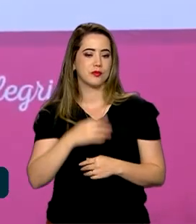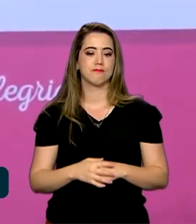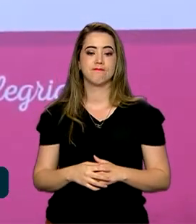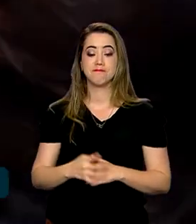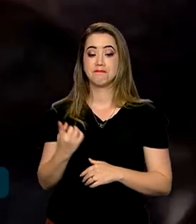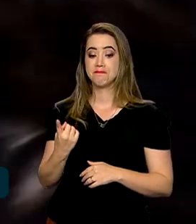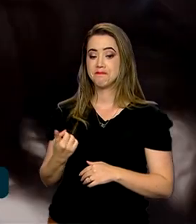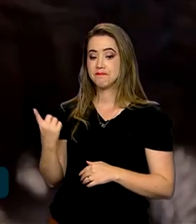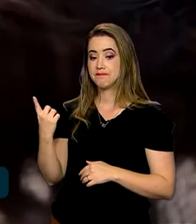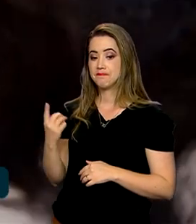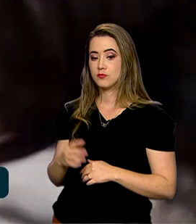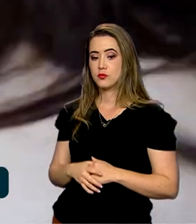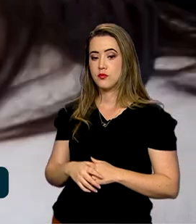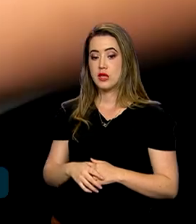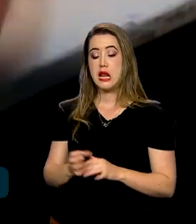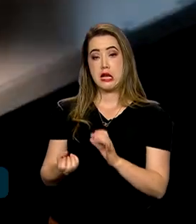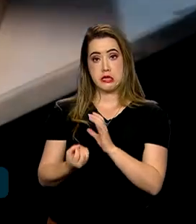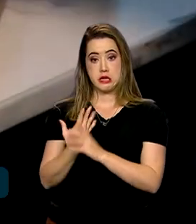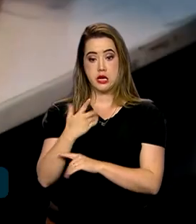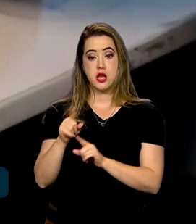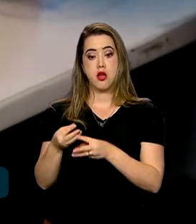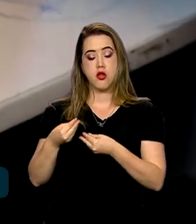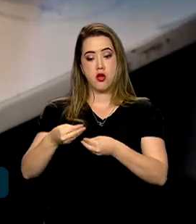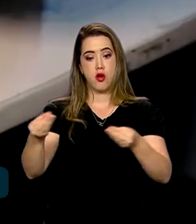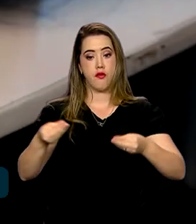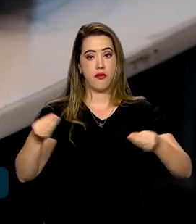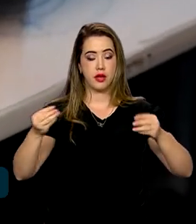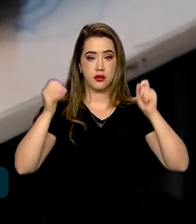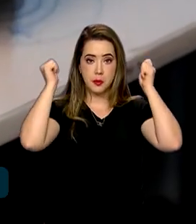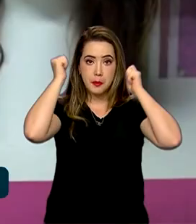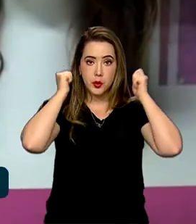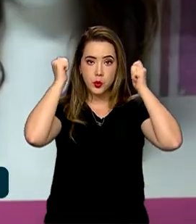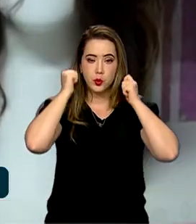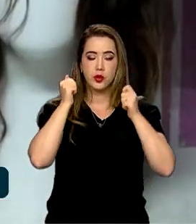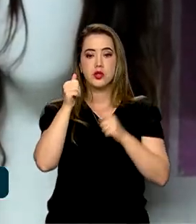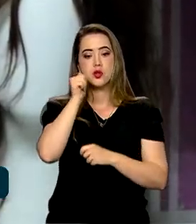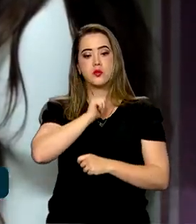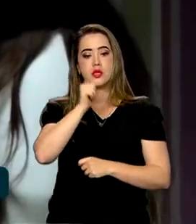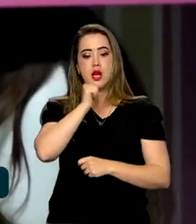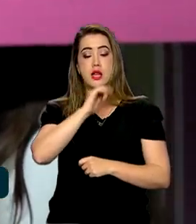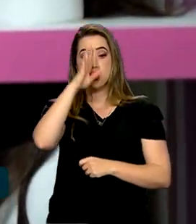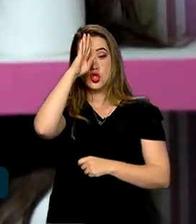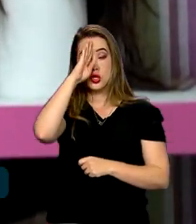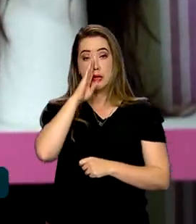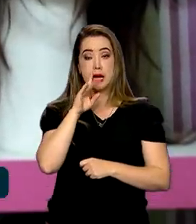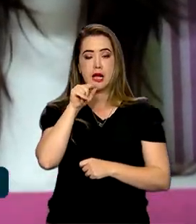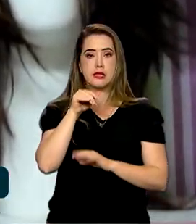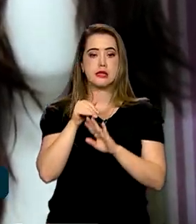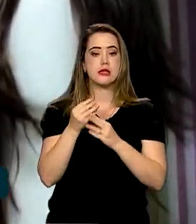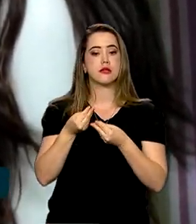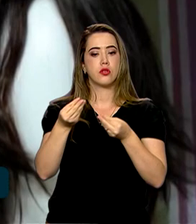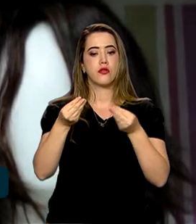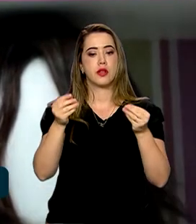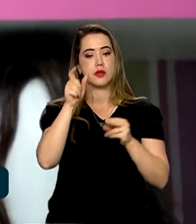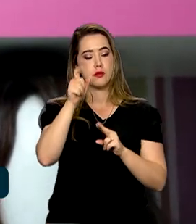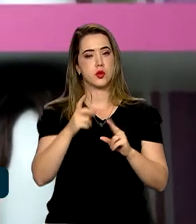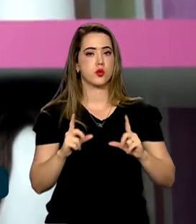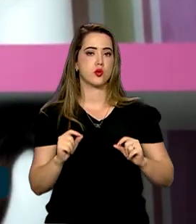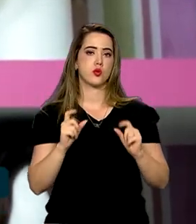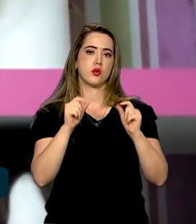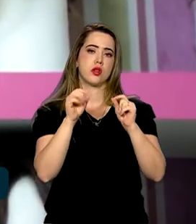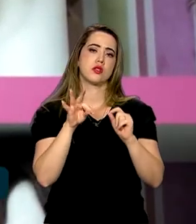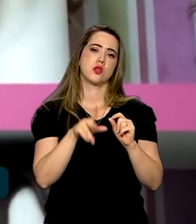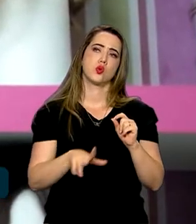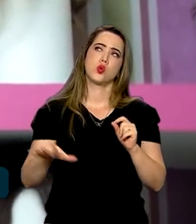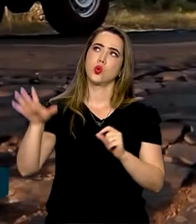sede em São Paulo, confecciona e distribui perucas femininas de forma gratuita a pacientes com câncer em